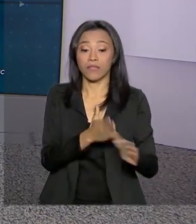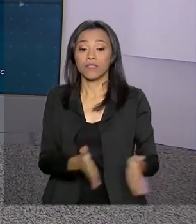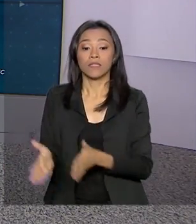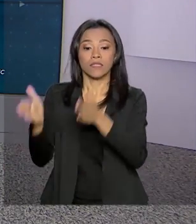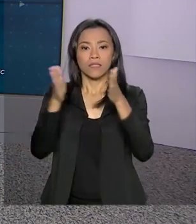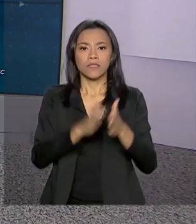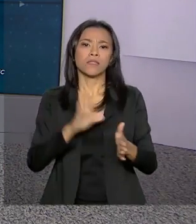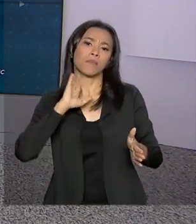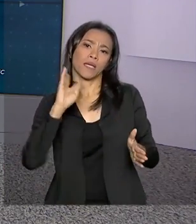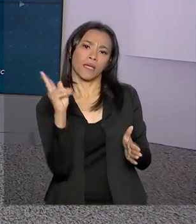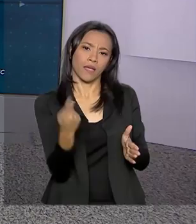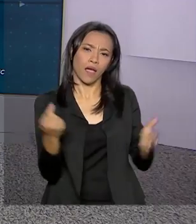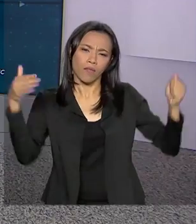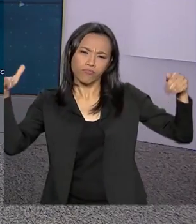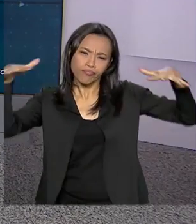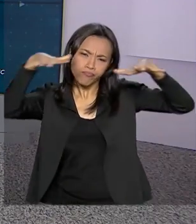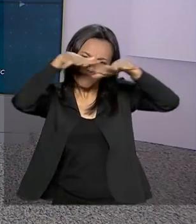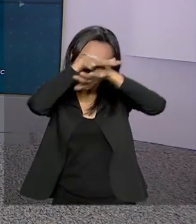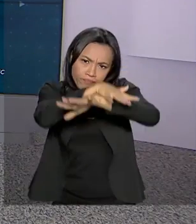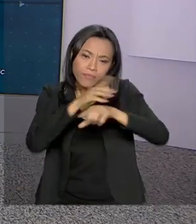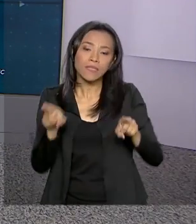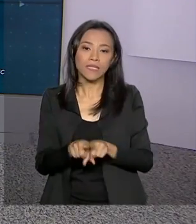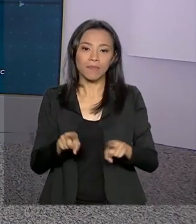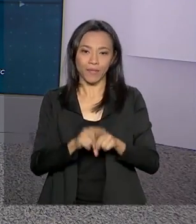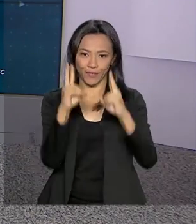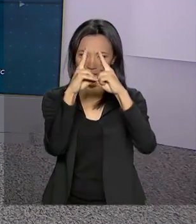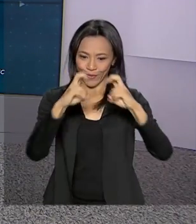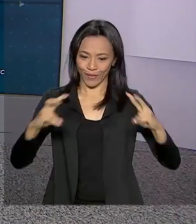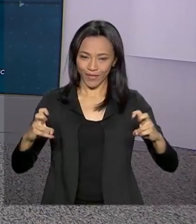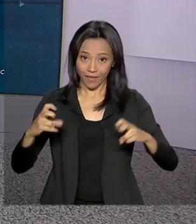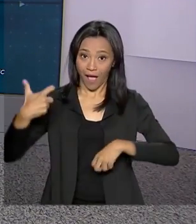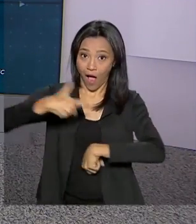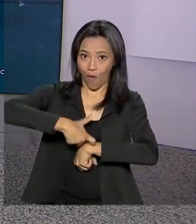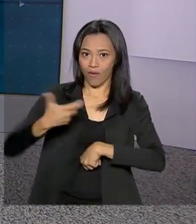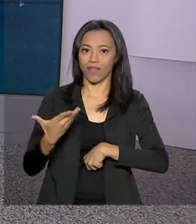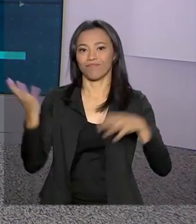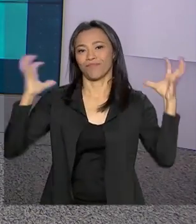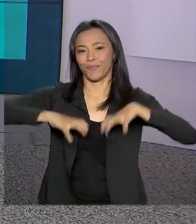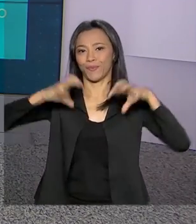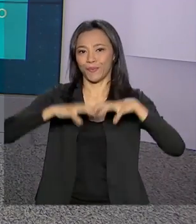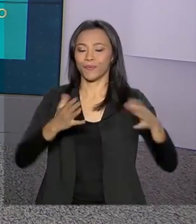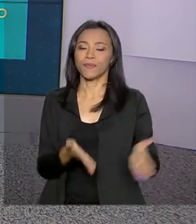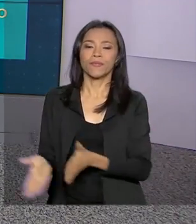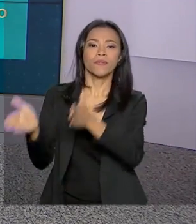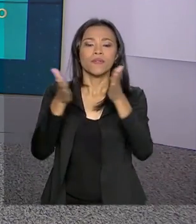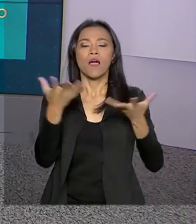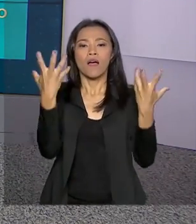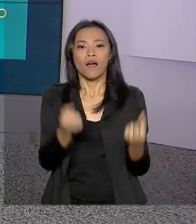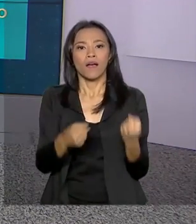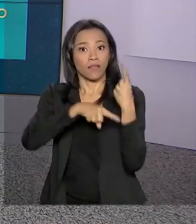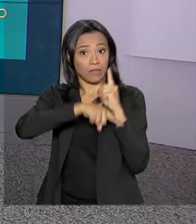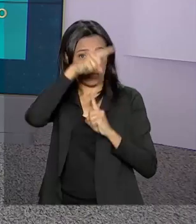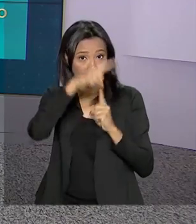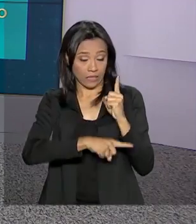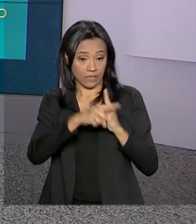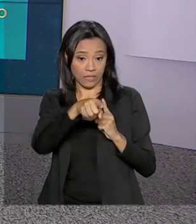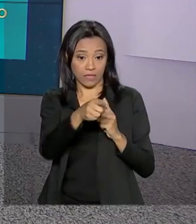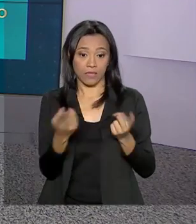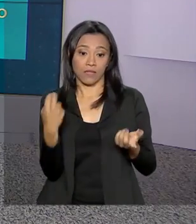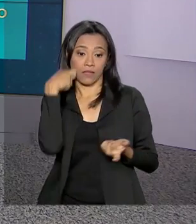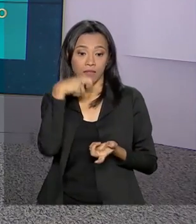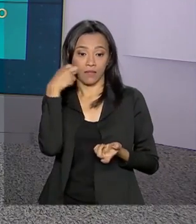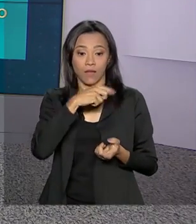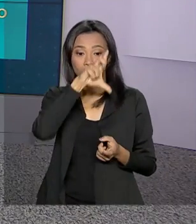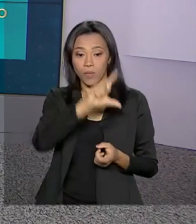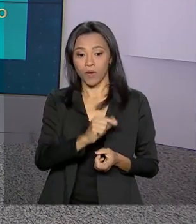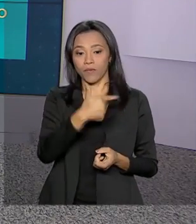parcialmente nublado. E em Florianópolis, está chovendo agora de manhã. Vamos, então, às temperaturas. Olha só, em Natal, mínima de